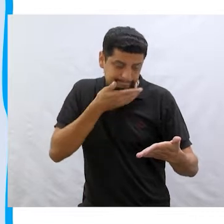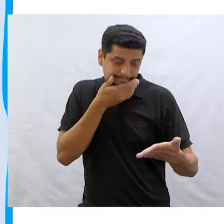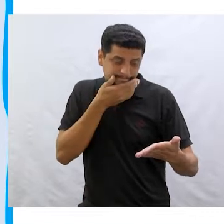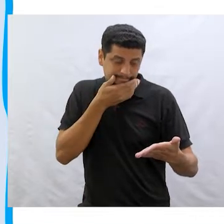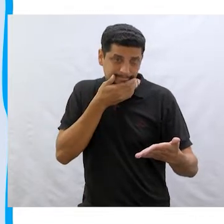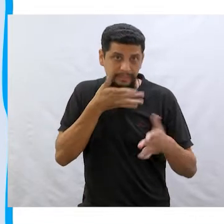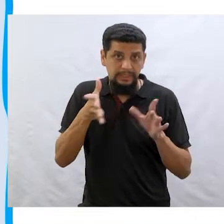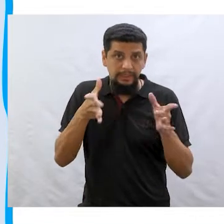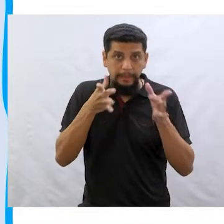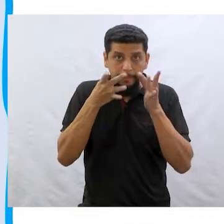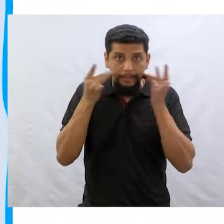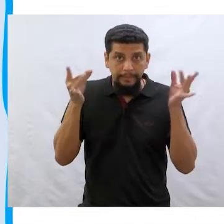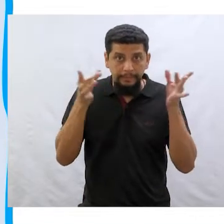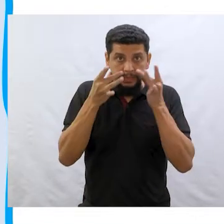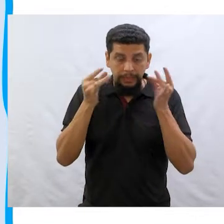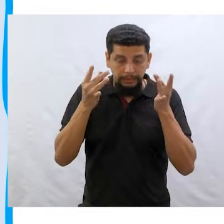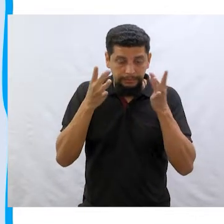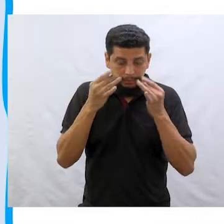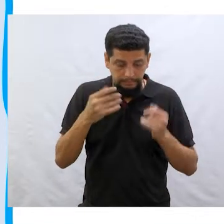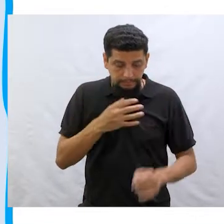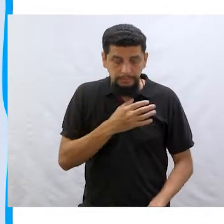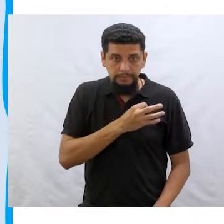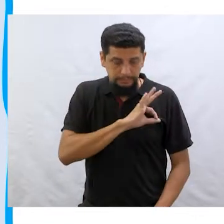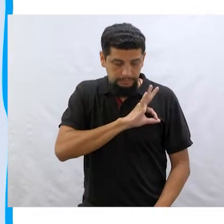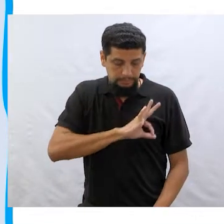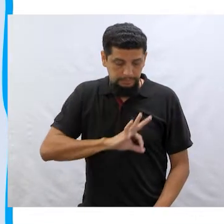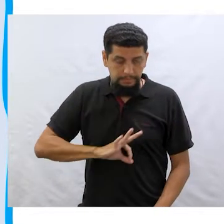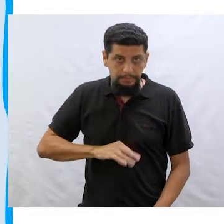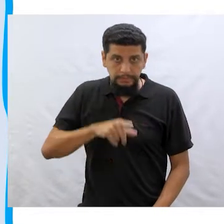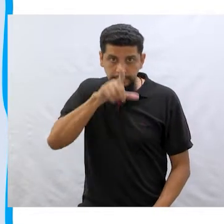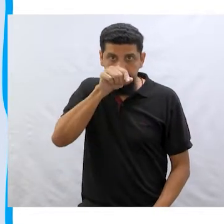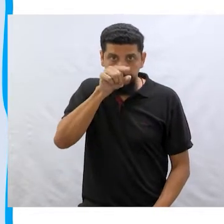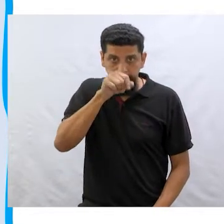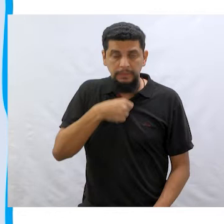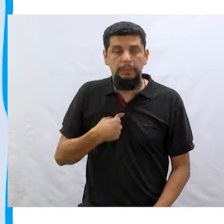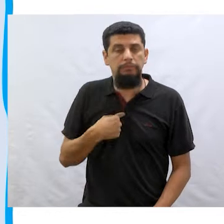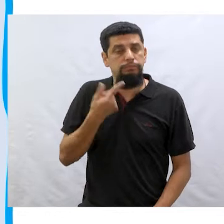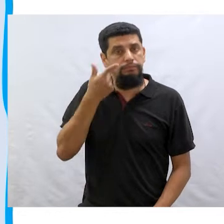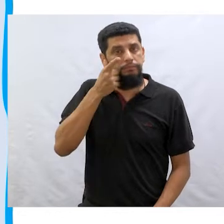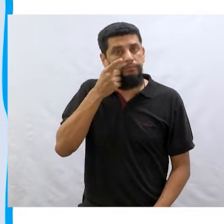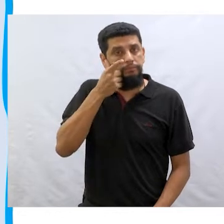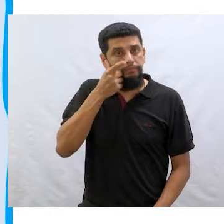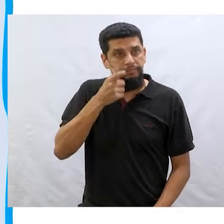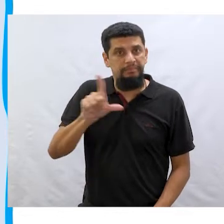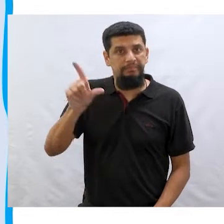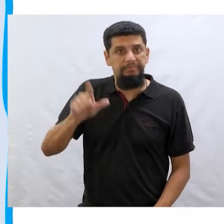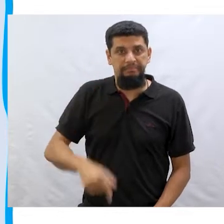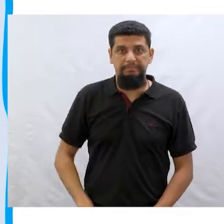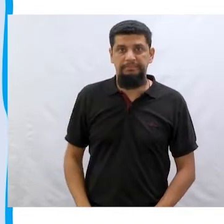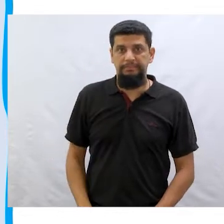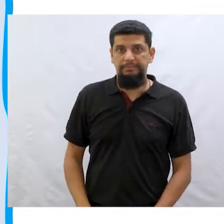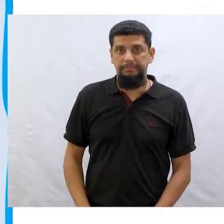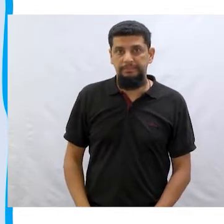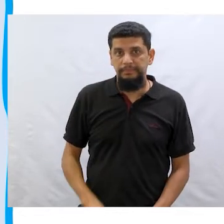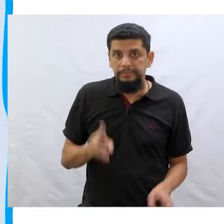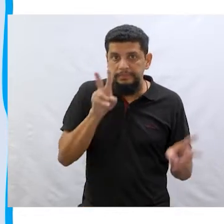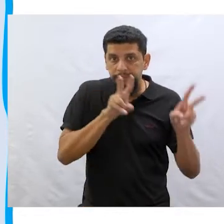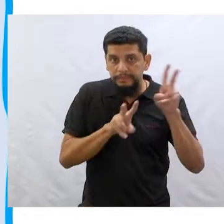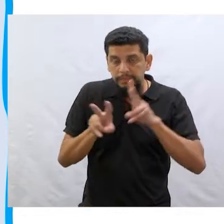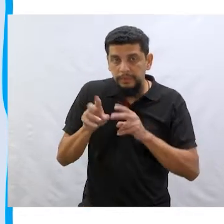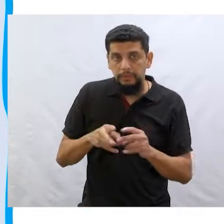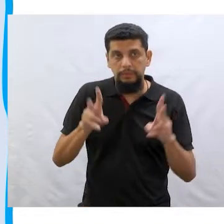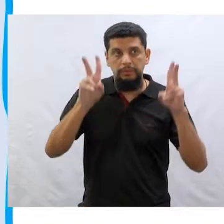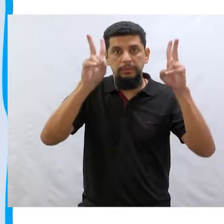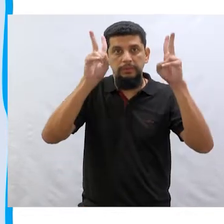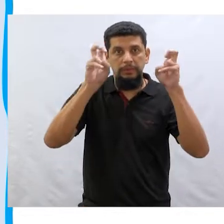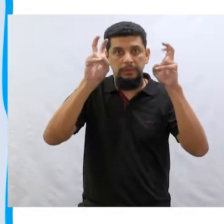O gato malhado e a andorinha sinhá, eu conseguia distinguir sem esforço. O